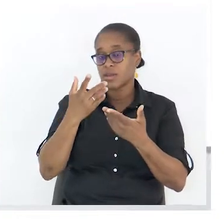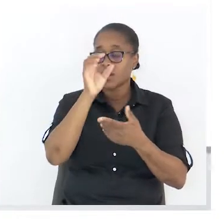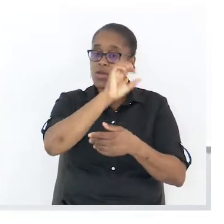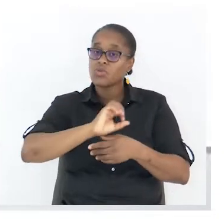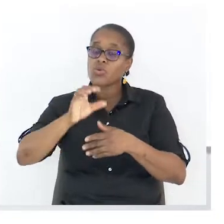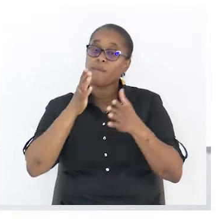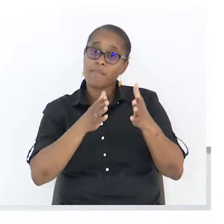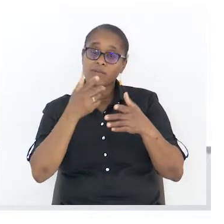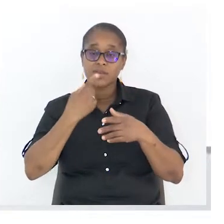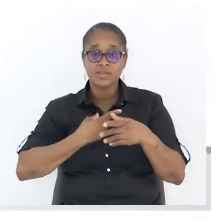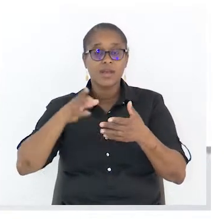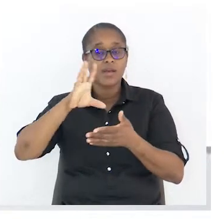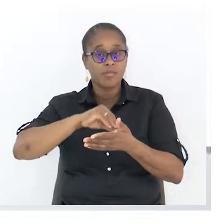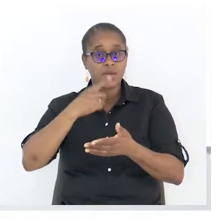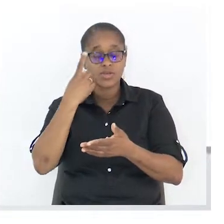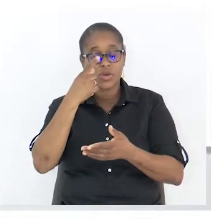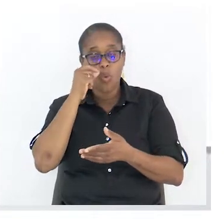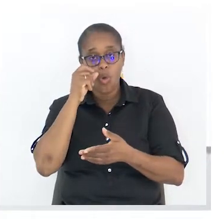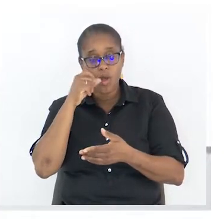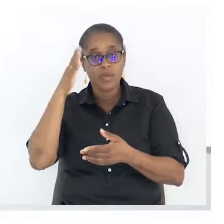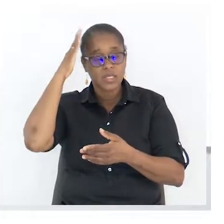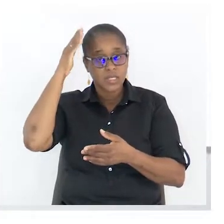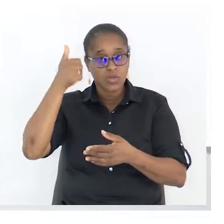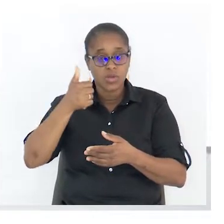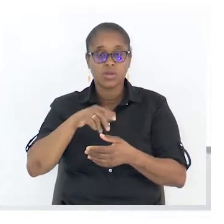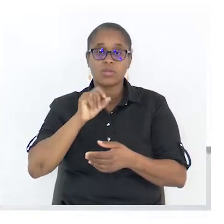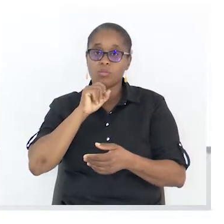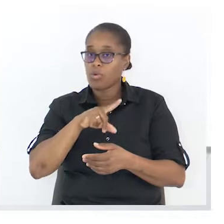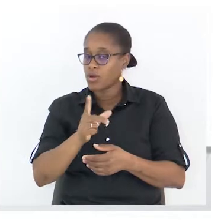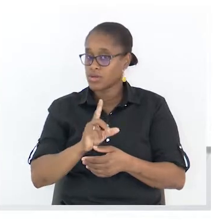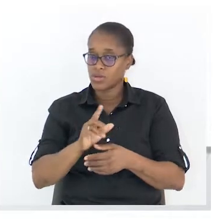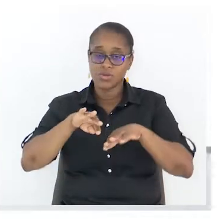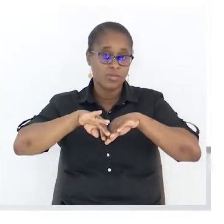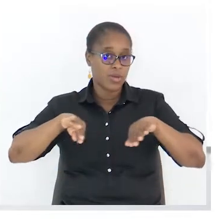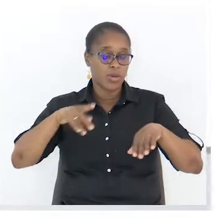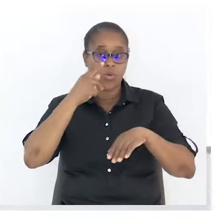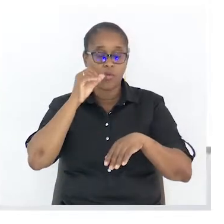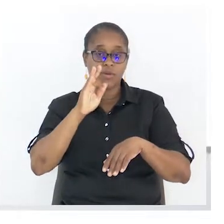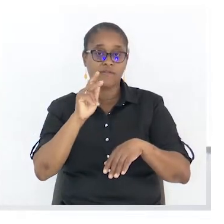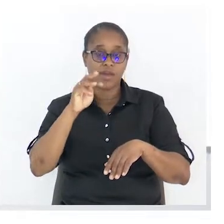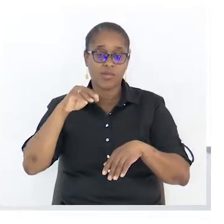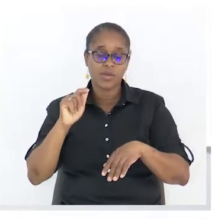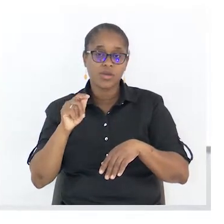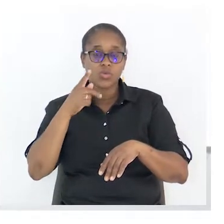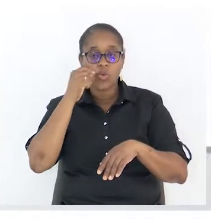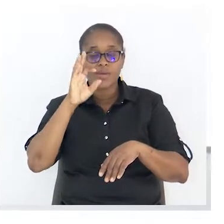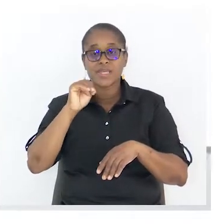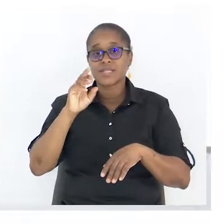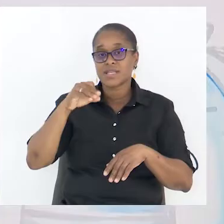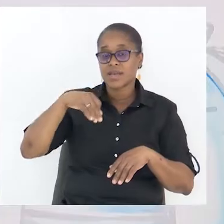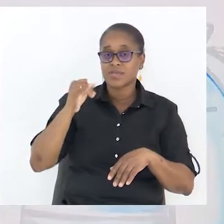se pode separar o homem febre do homem sapiens. Ele já começa aqui a argumentar. Então, ele já entrou na parte do